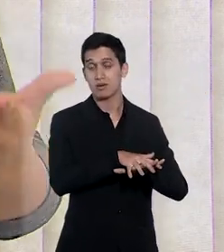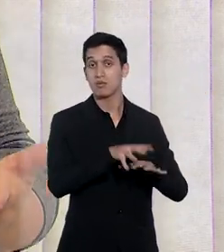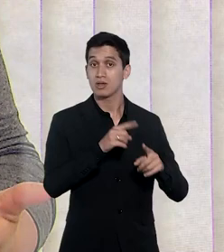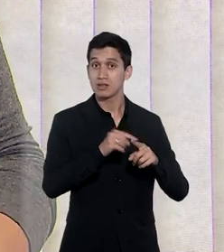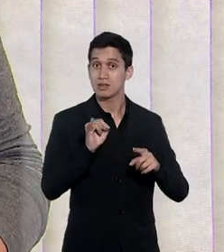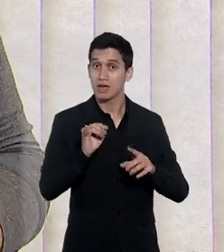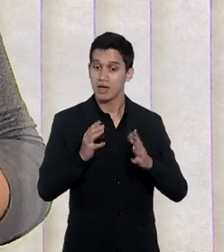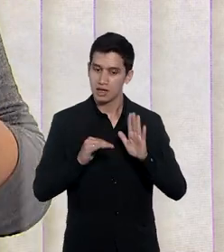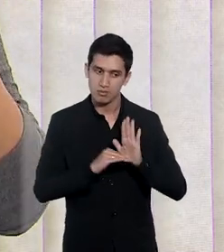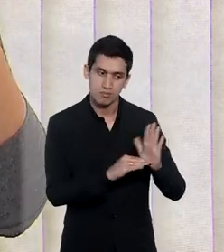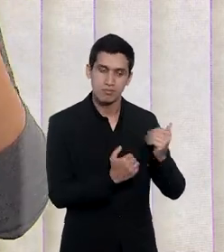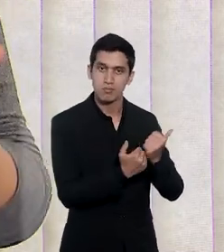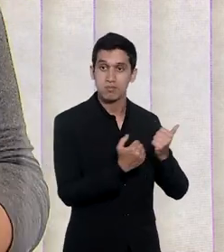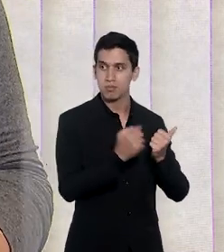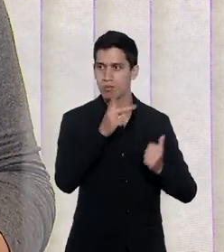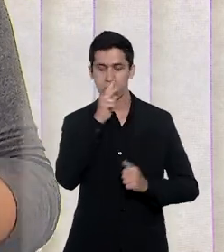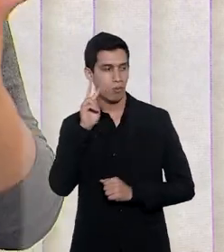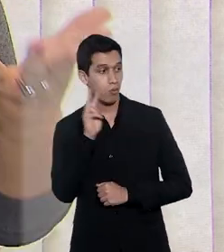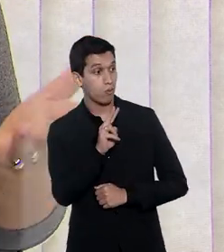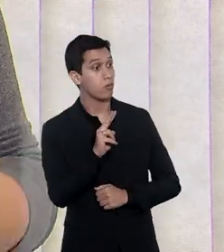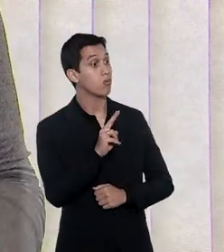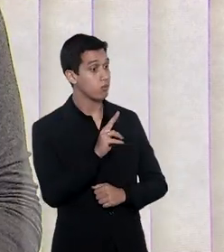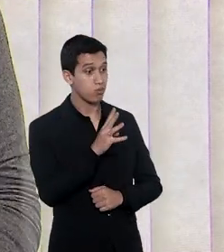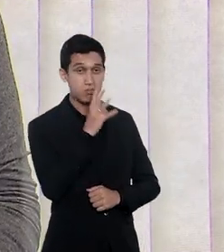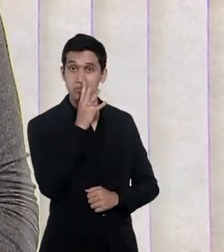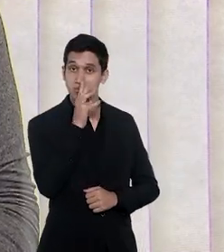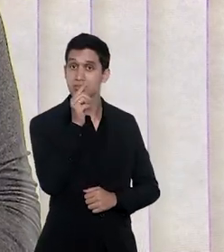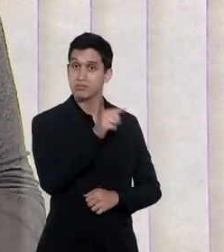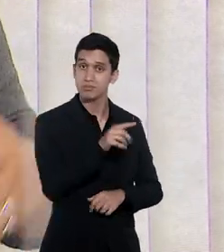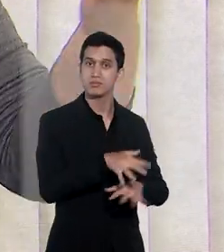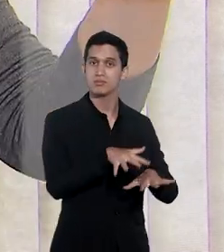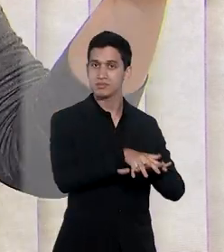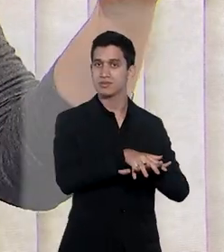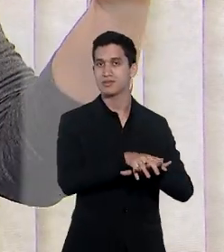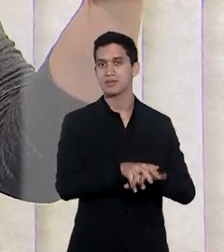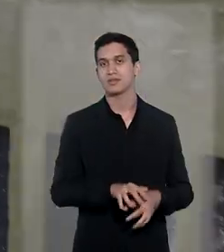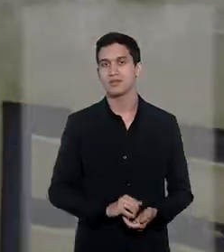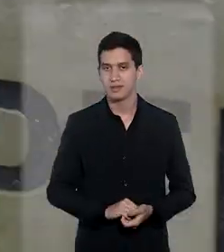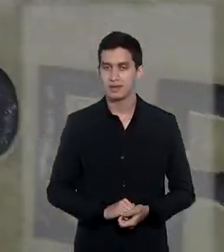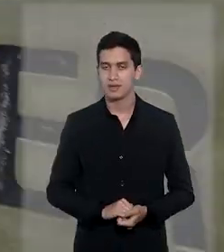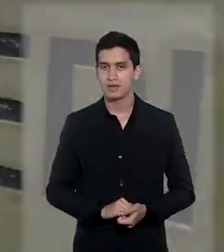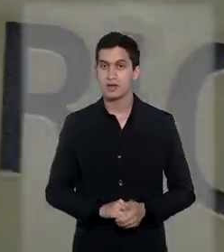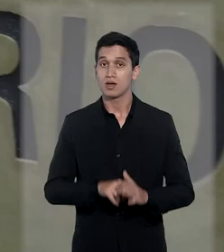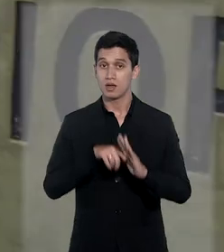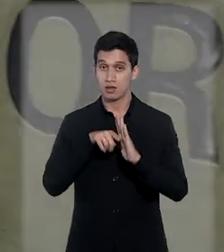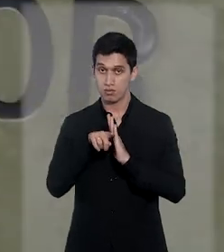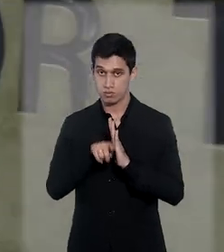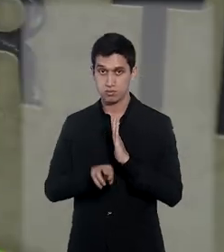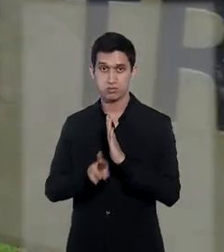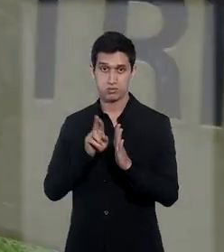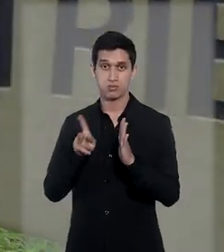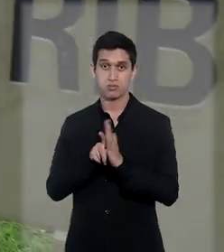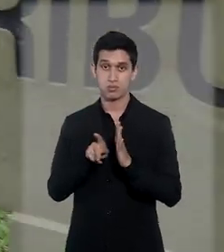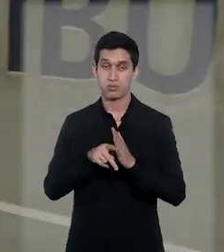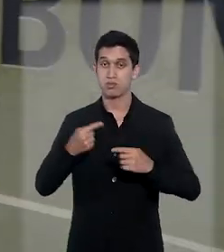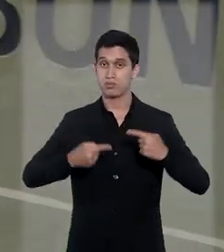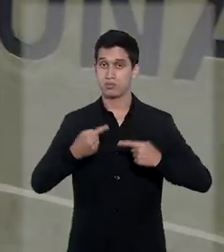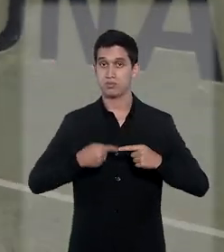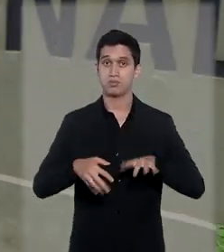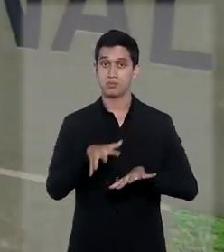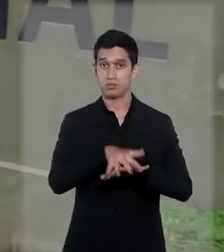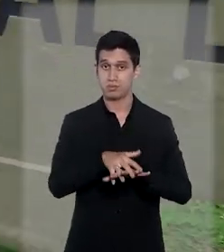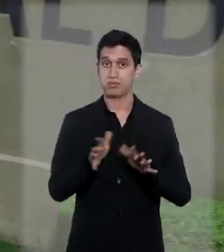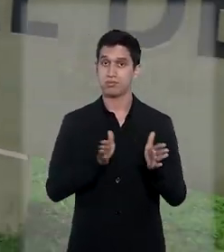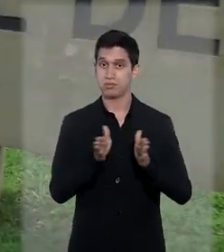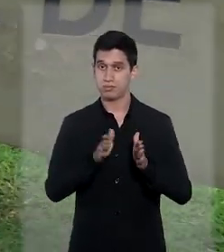visível e percebida por todos na instituição e fora dela. A consulta pública para a revisão da política de